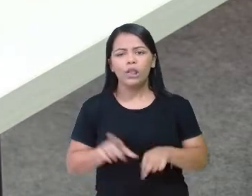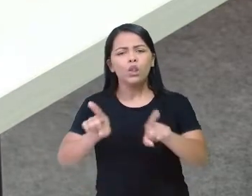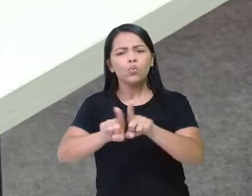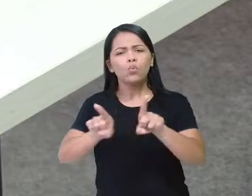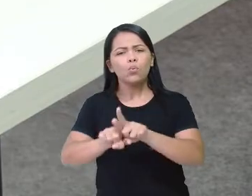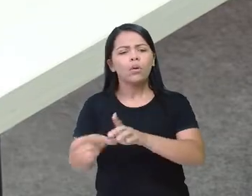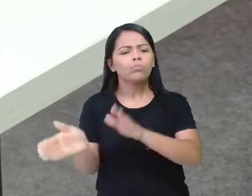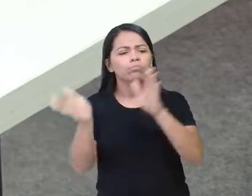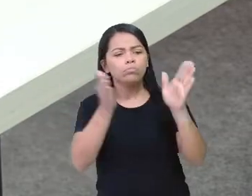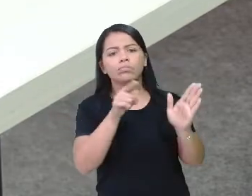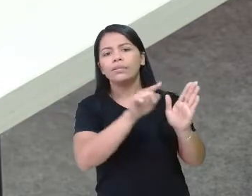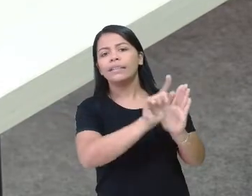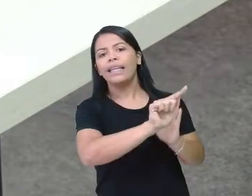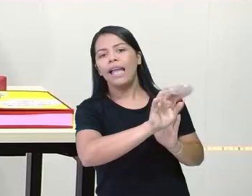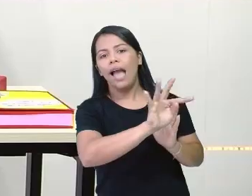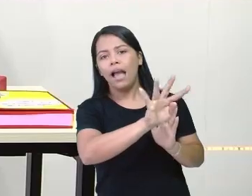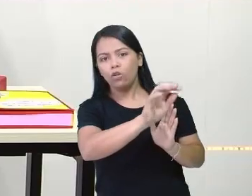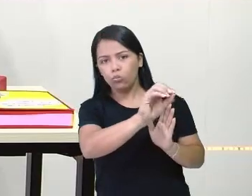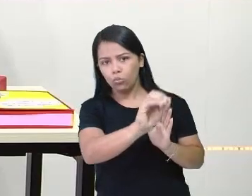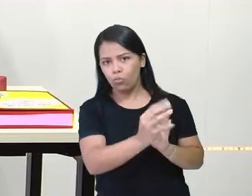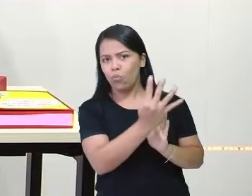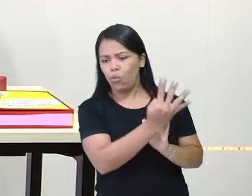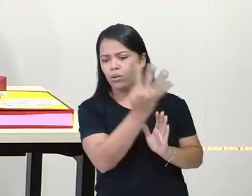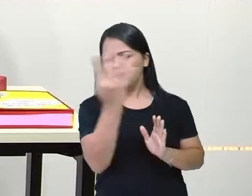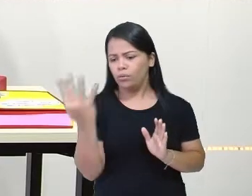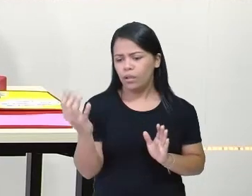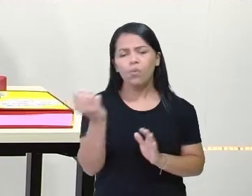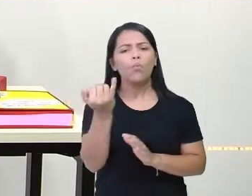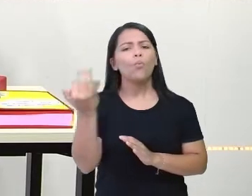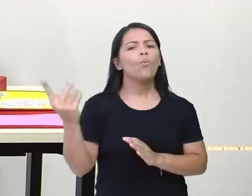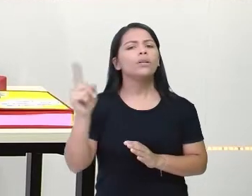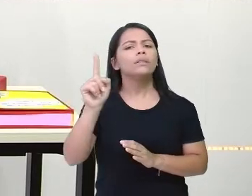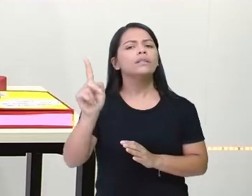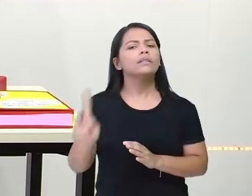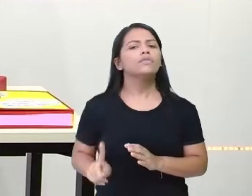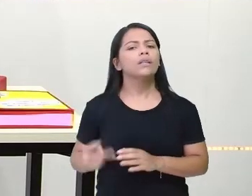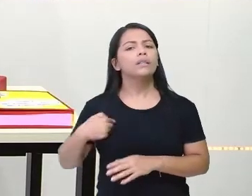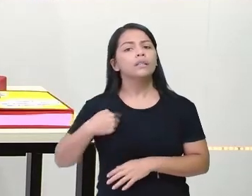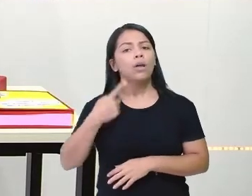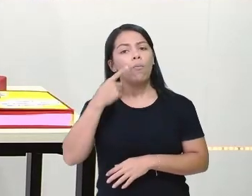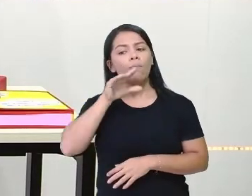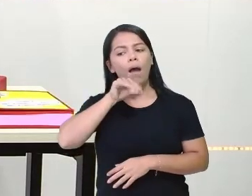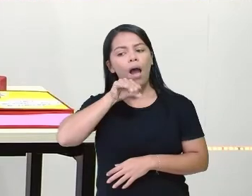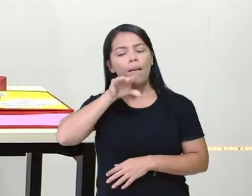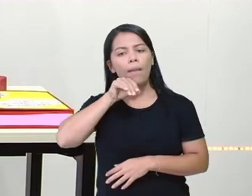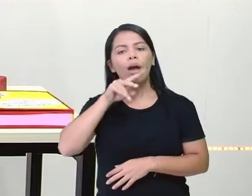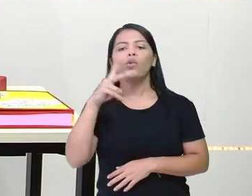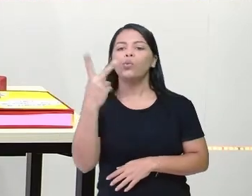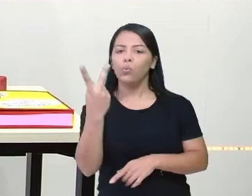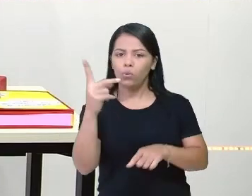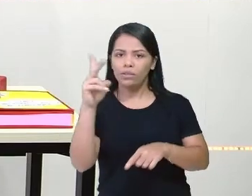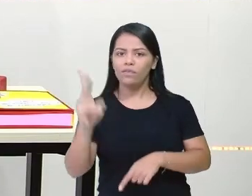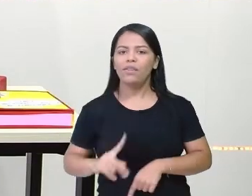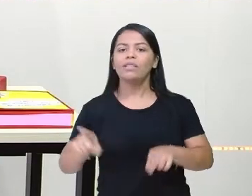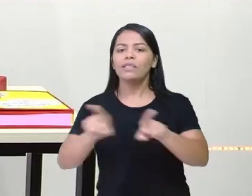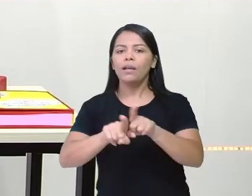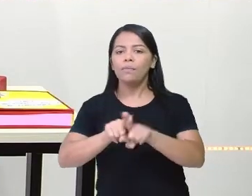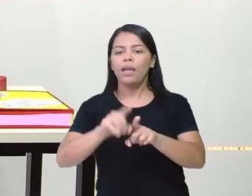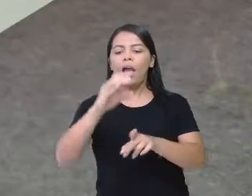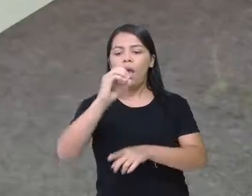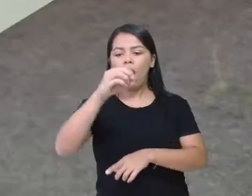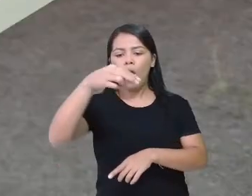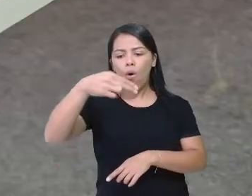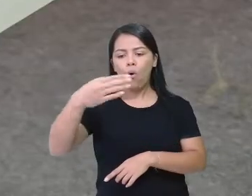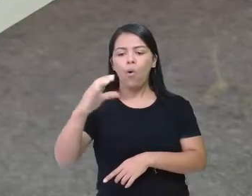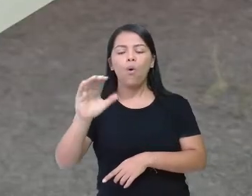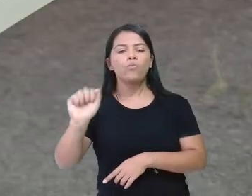a quantidade de letras de gato. E quantas vezes eu abro a boca? Duas também. Onça. São palavras de